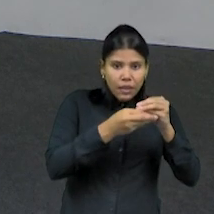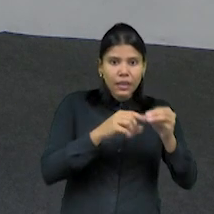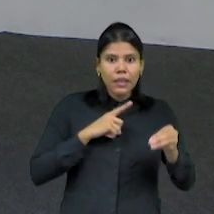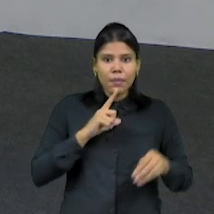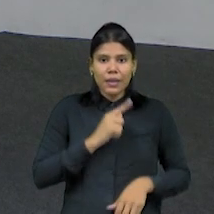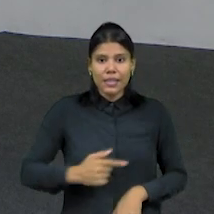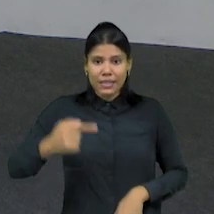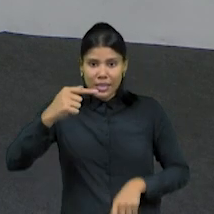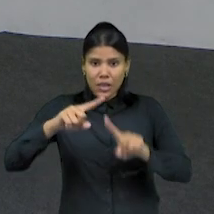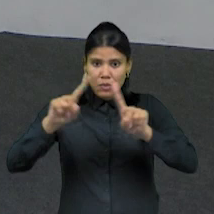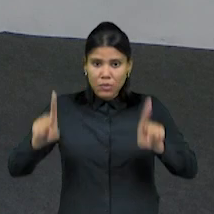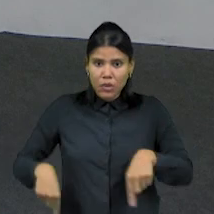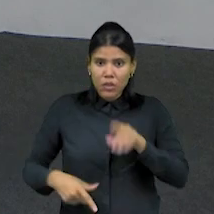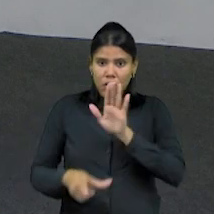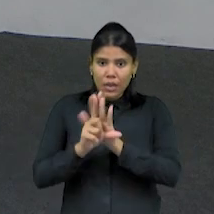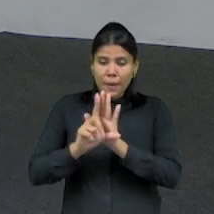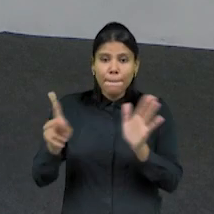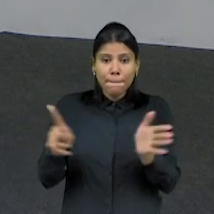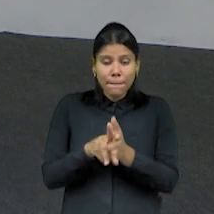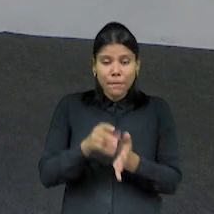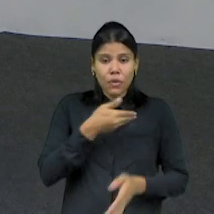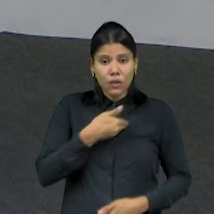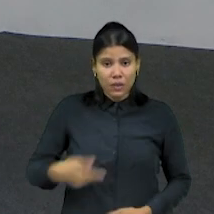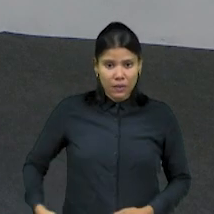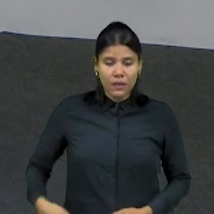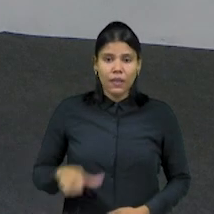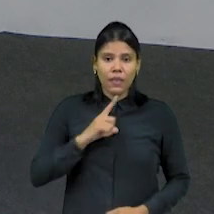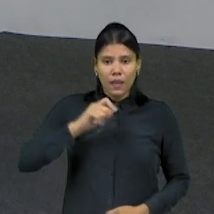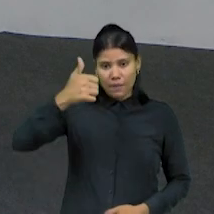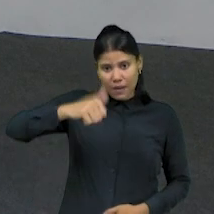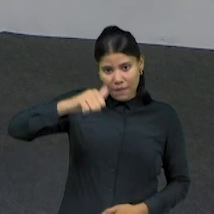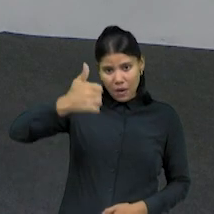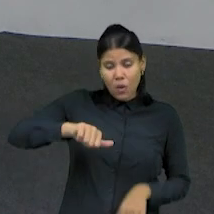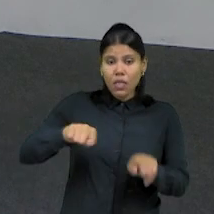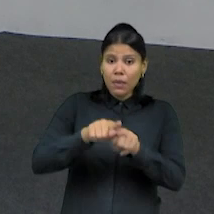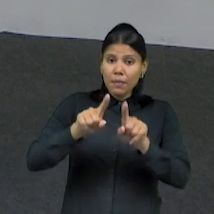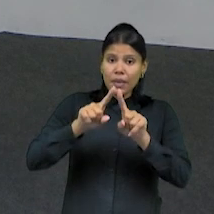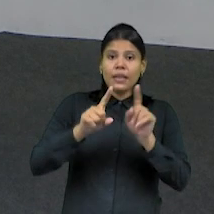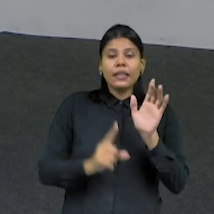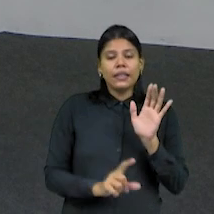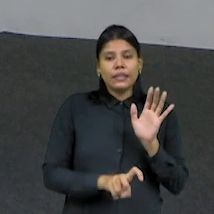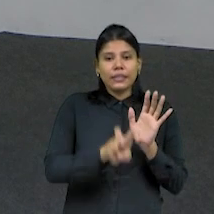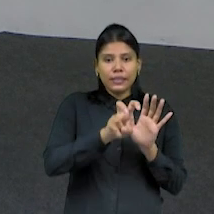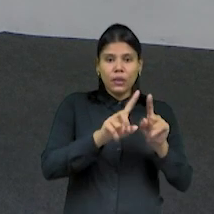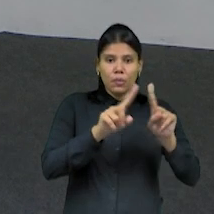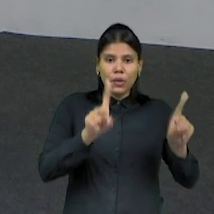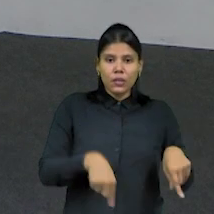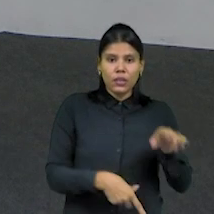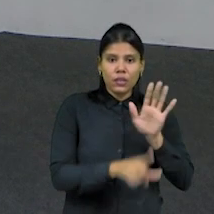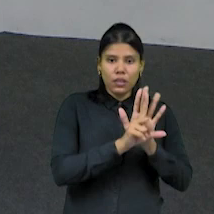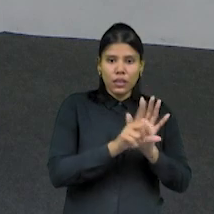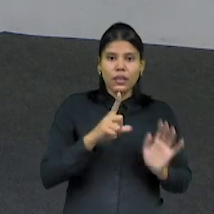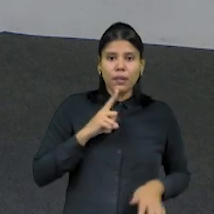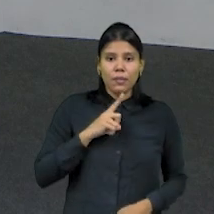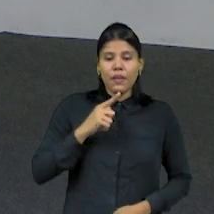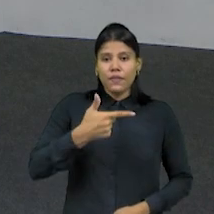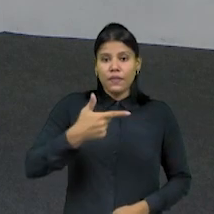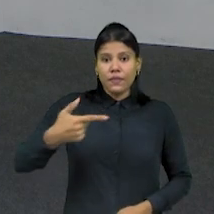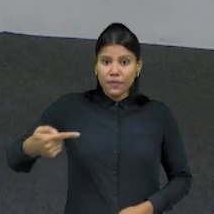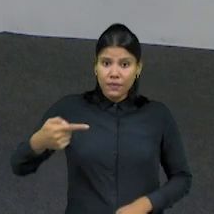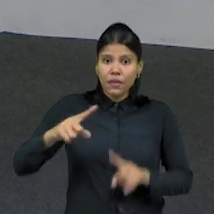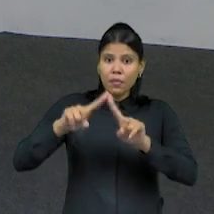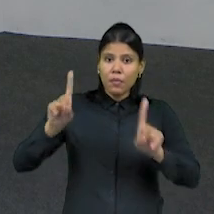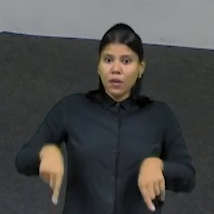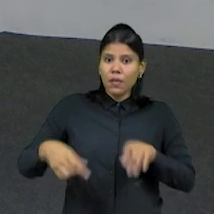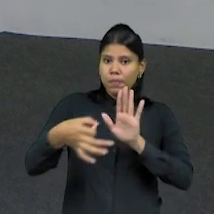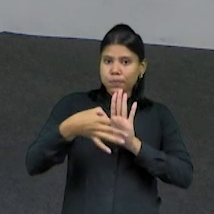lei do Poder Executivo. Ainda foram apreciados cinco projetos de lei e 27 projetos de indicação de autoria dos